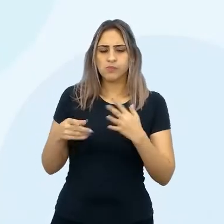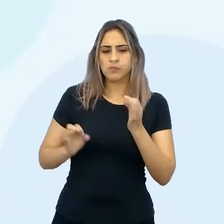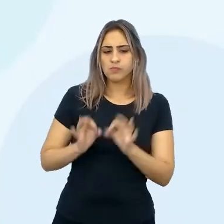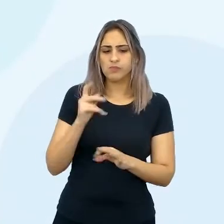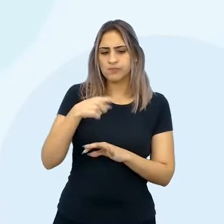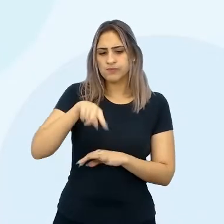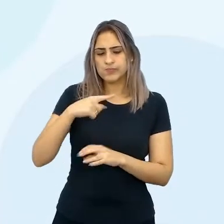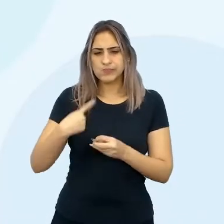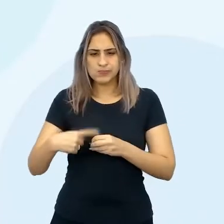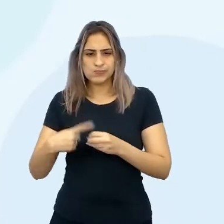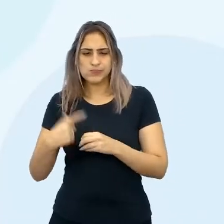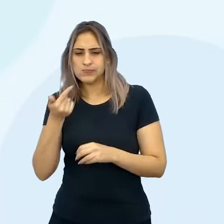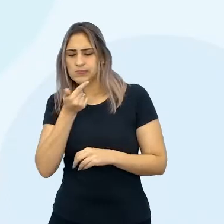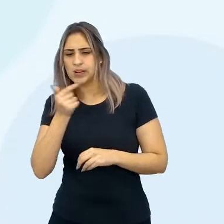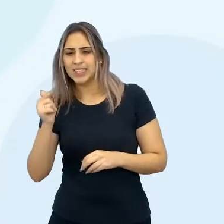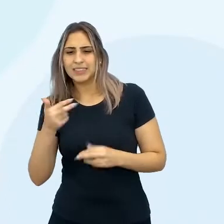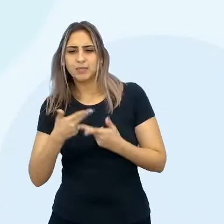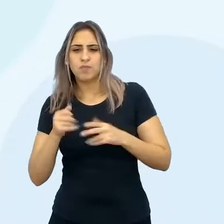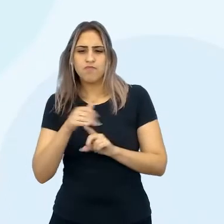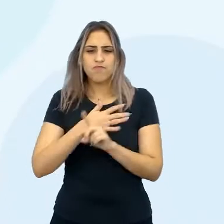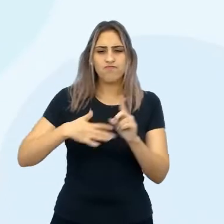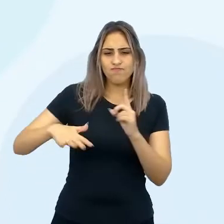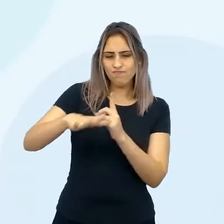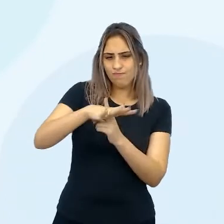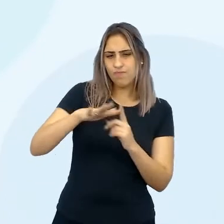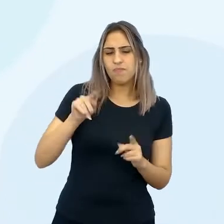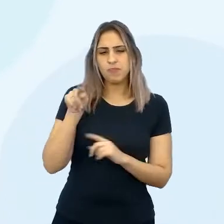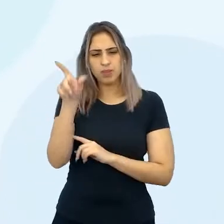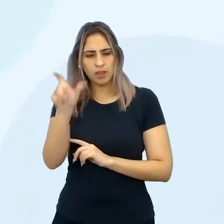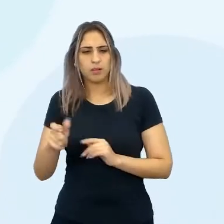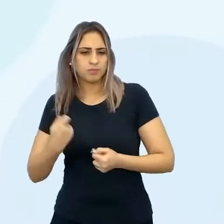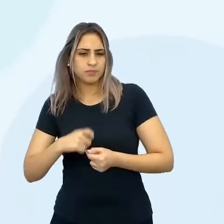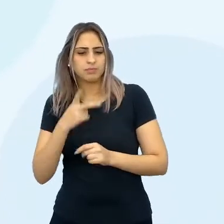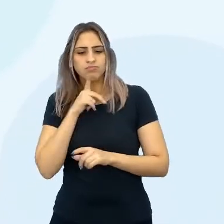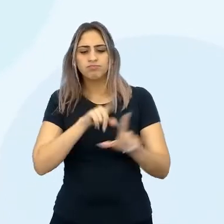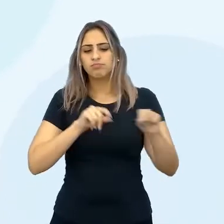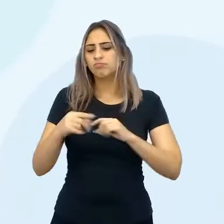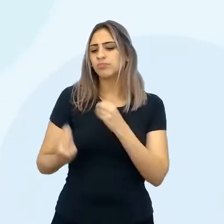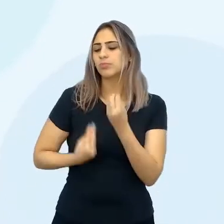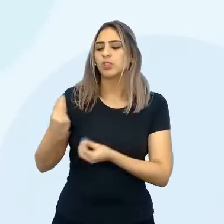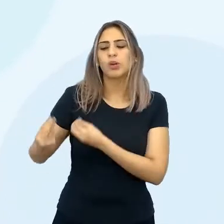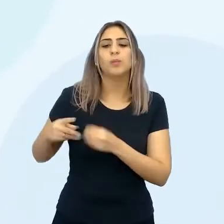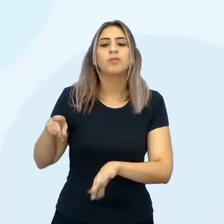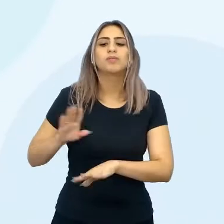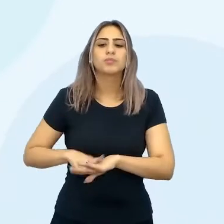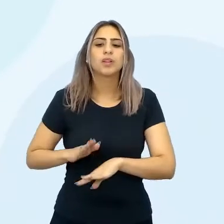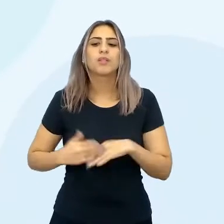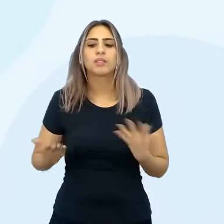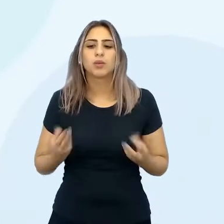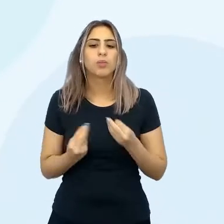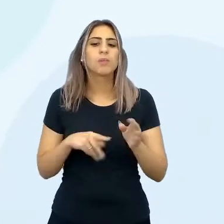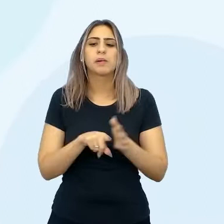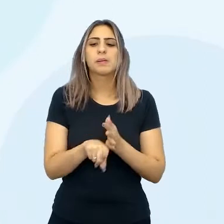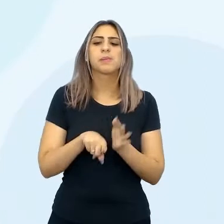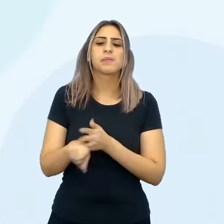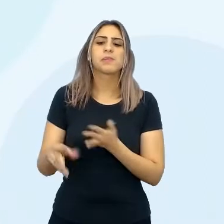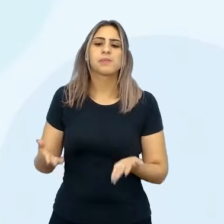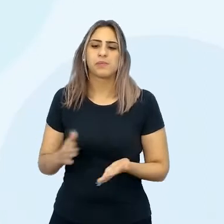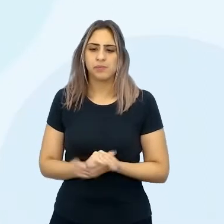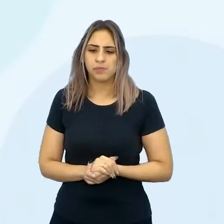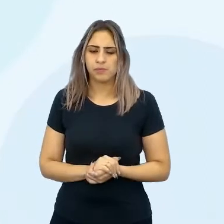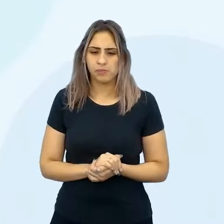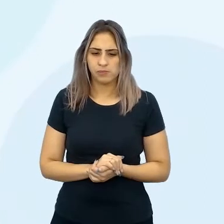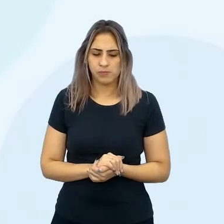cidade? Alguma ONG? Alguma associação? Você precisa determinar como você vai pesquisar. Então, que